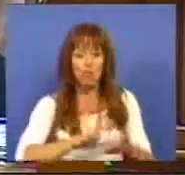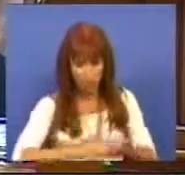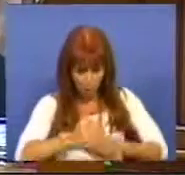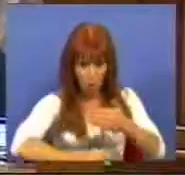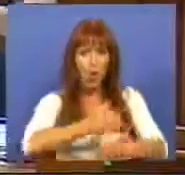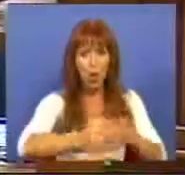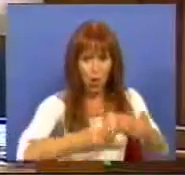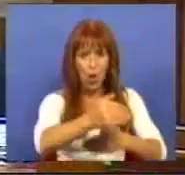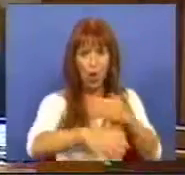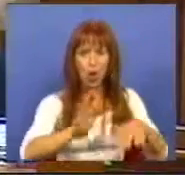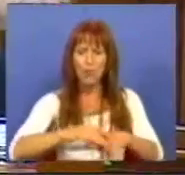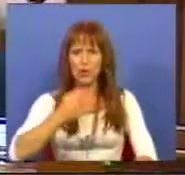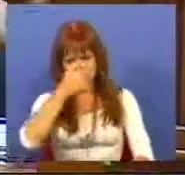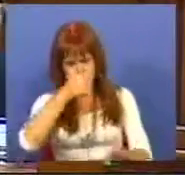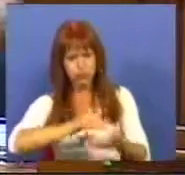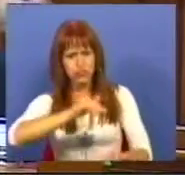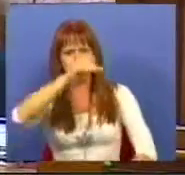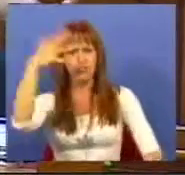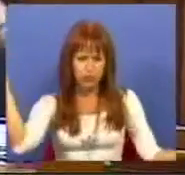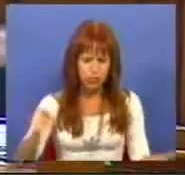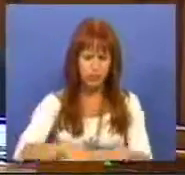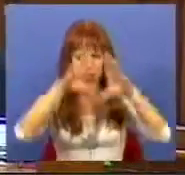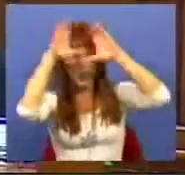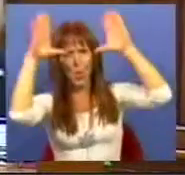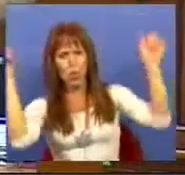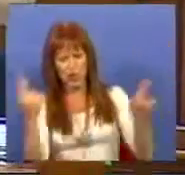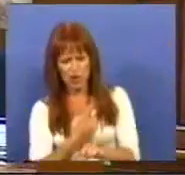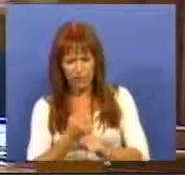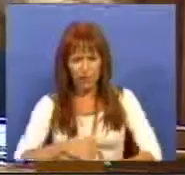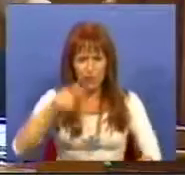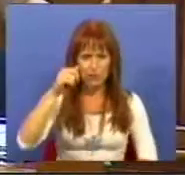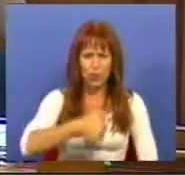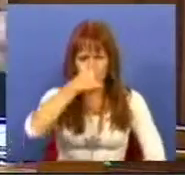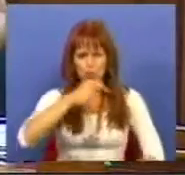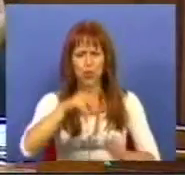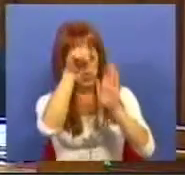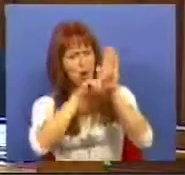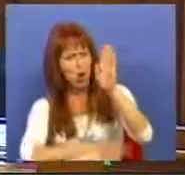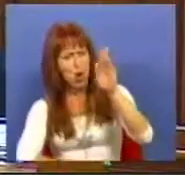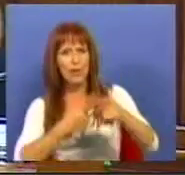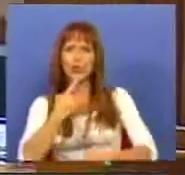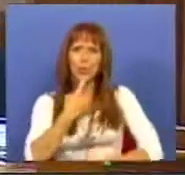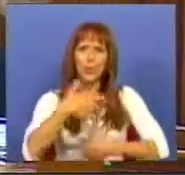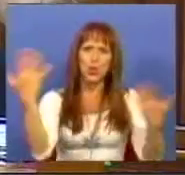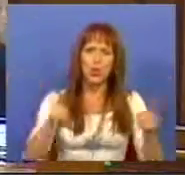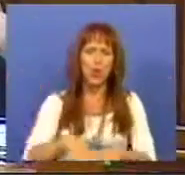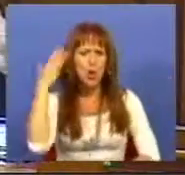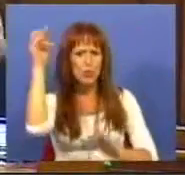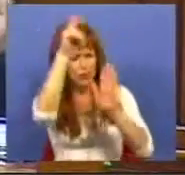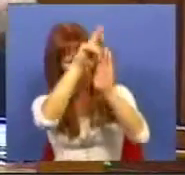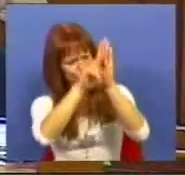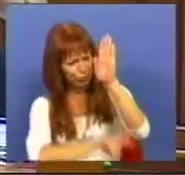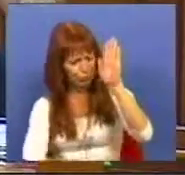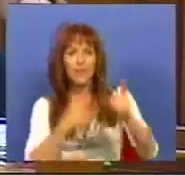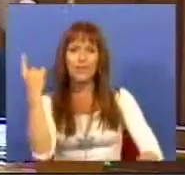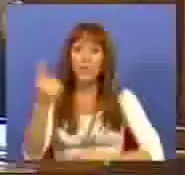vigor, devido à densidade dos conceitos, à densidade das normas, ao número de artigos,